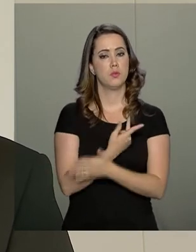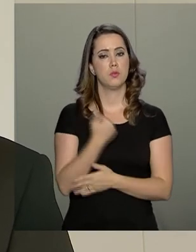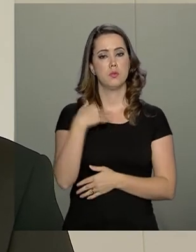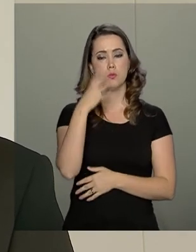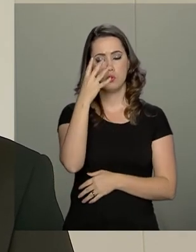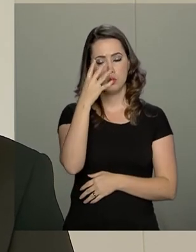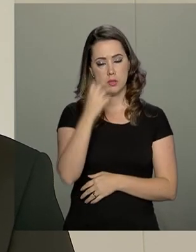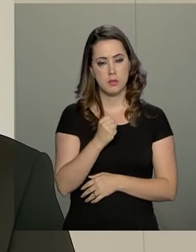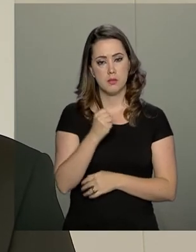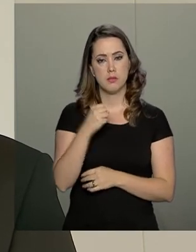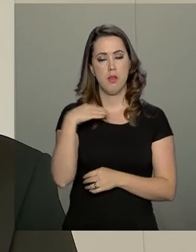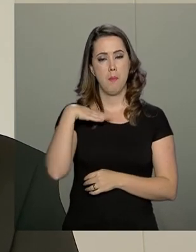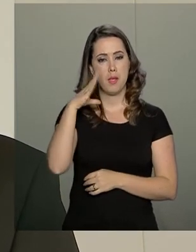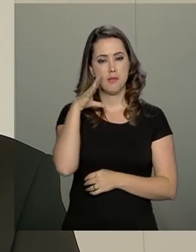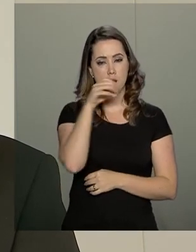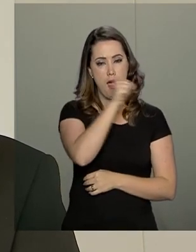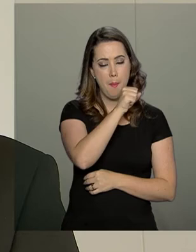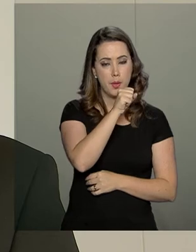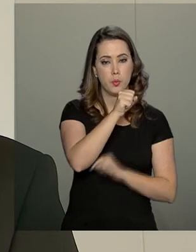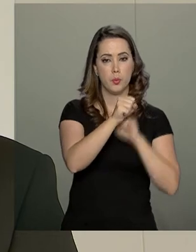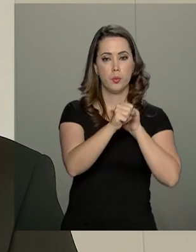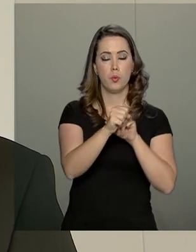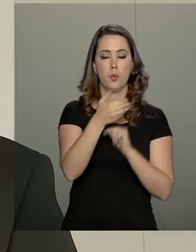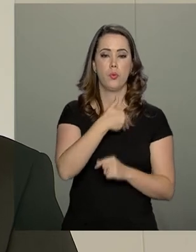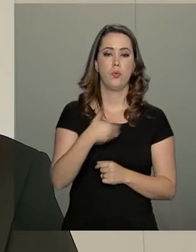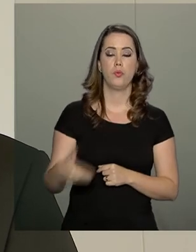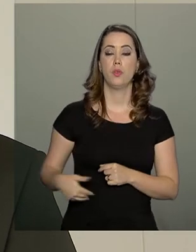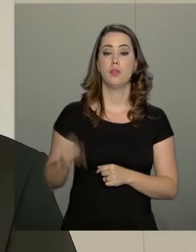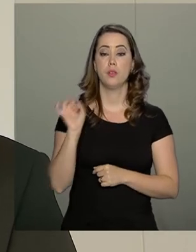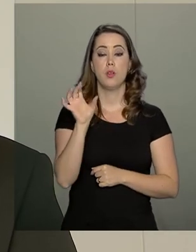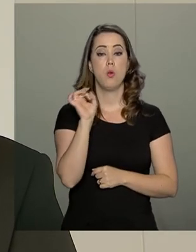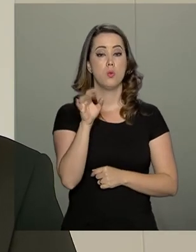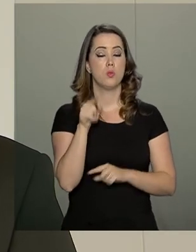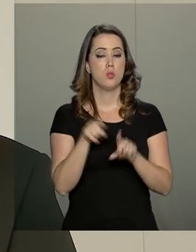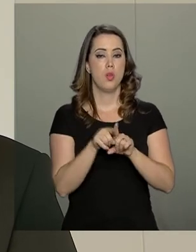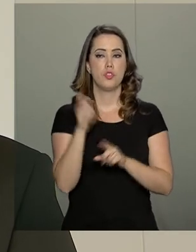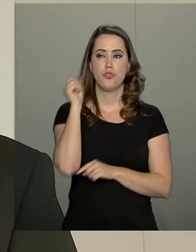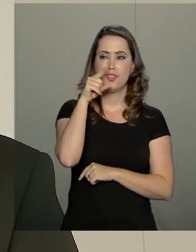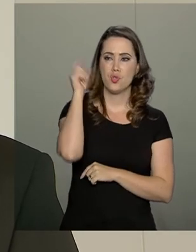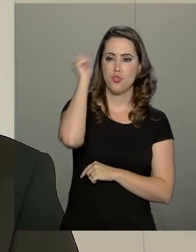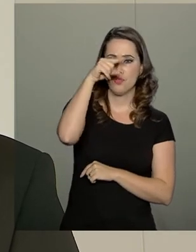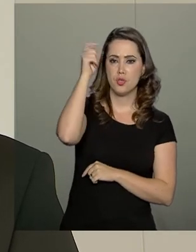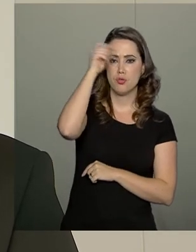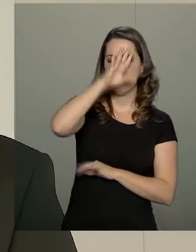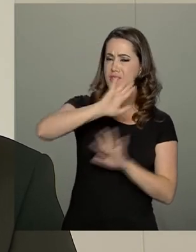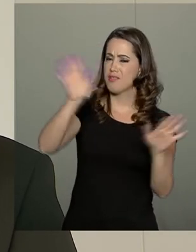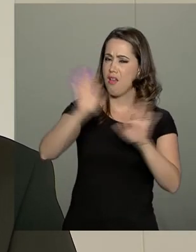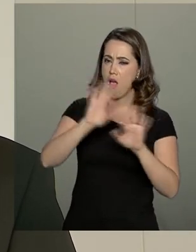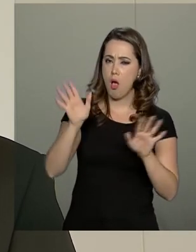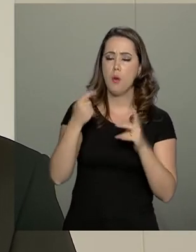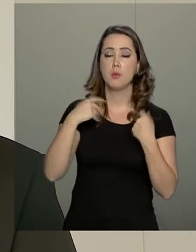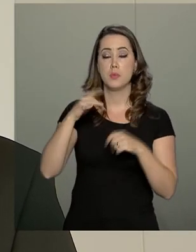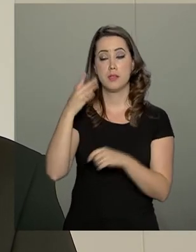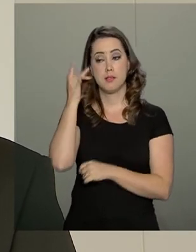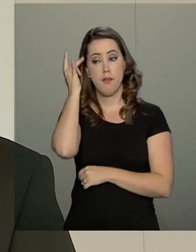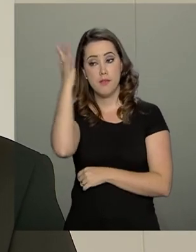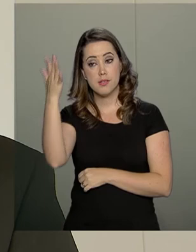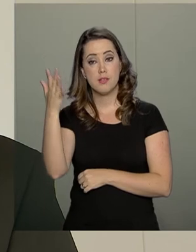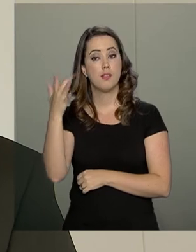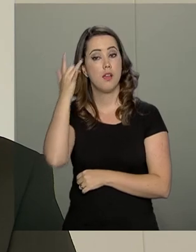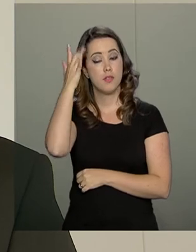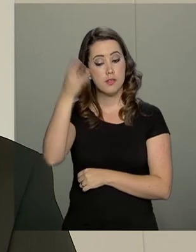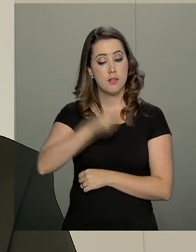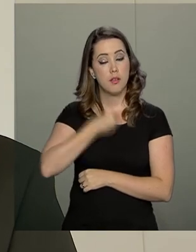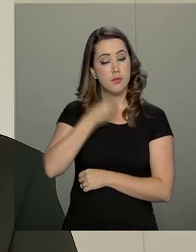mais célebre. O ideal é que o governo não seja um dificultador. Pelo contrário, facilite a vida do cidadão,